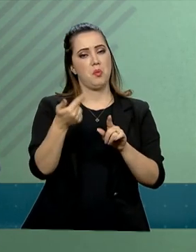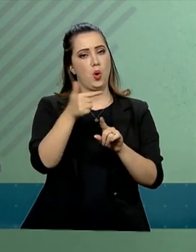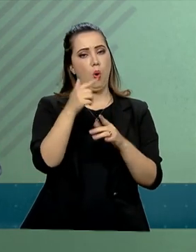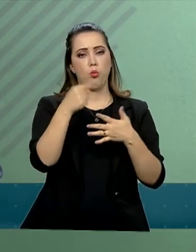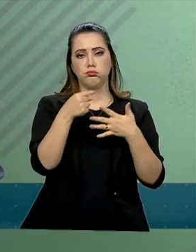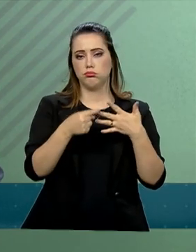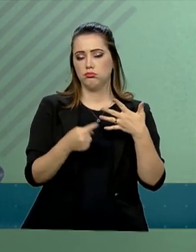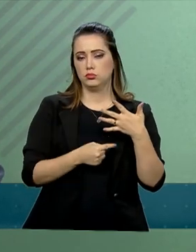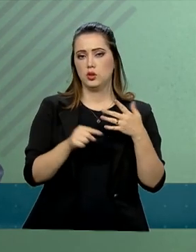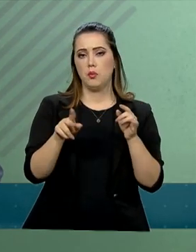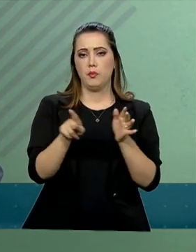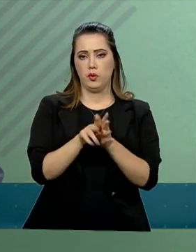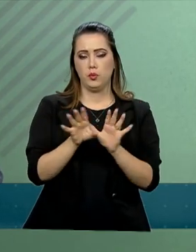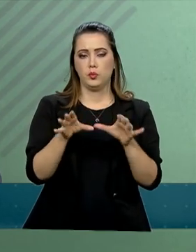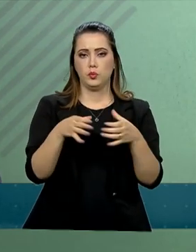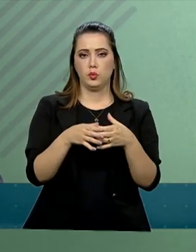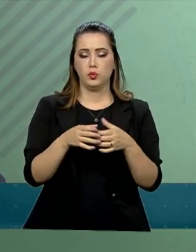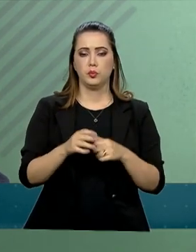essa organização.